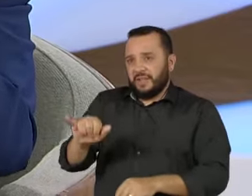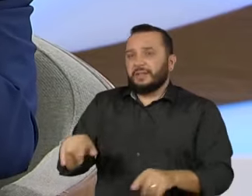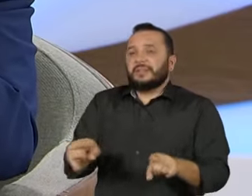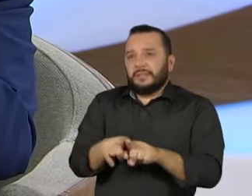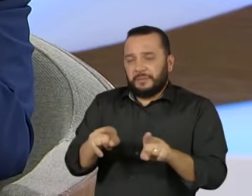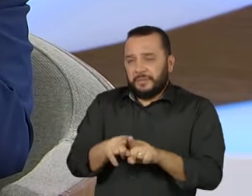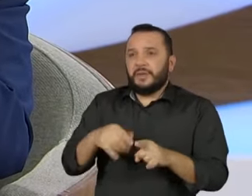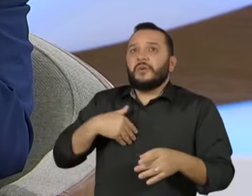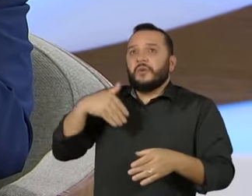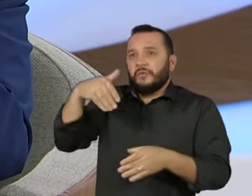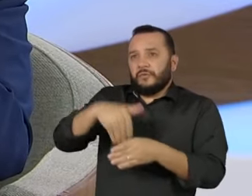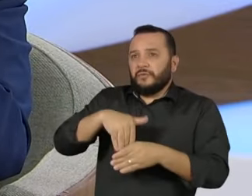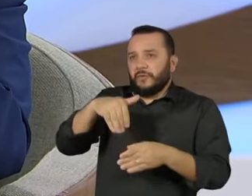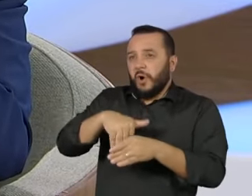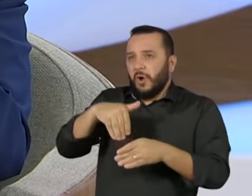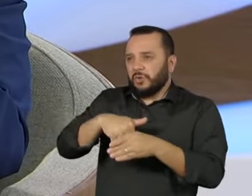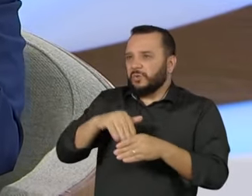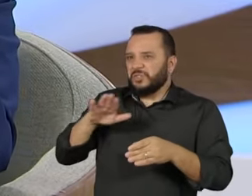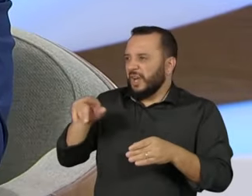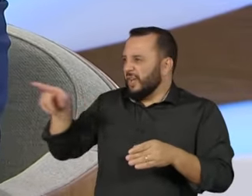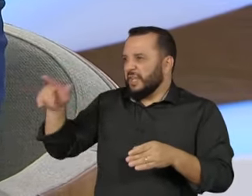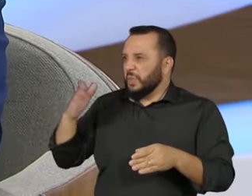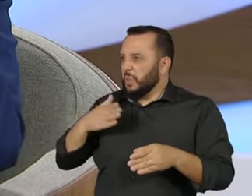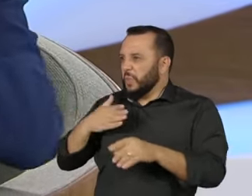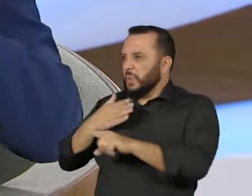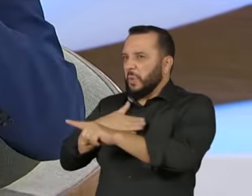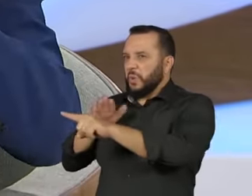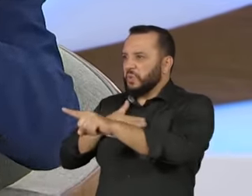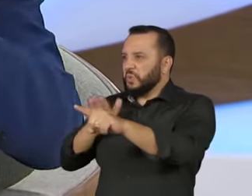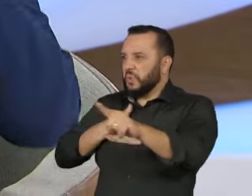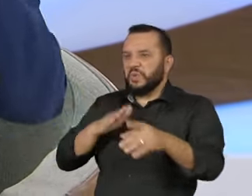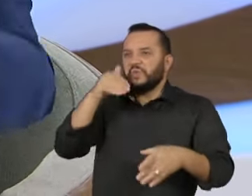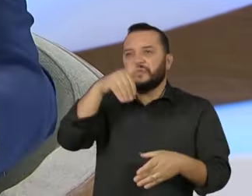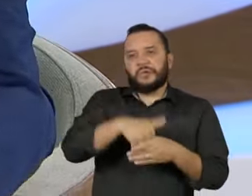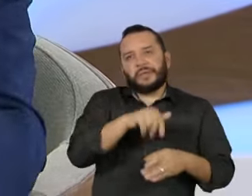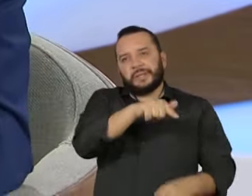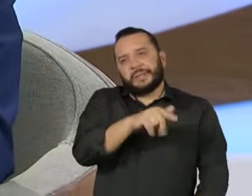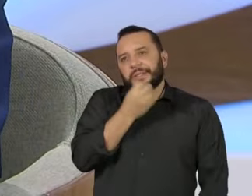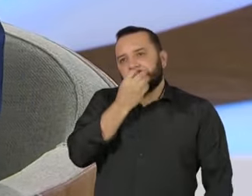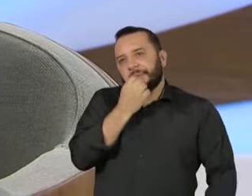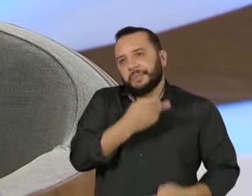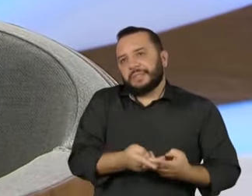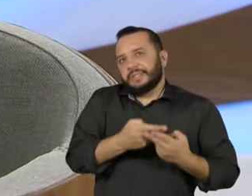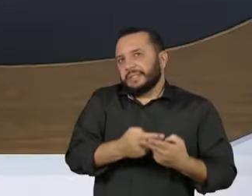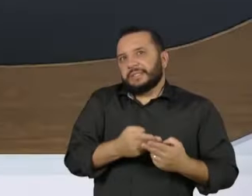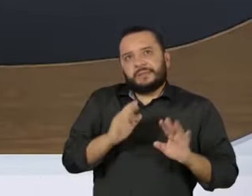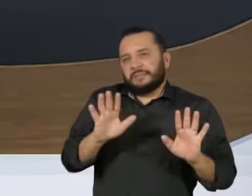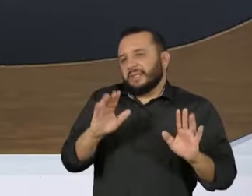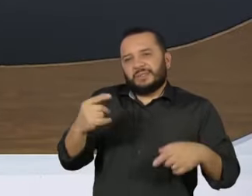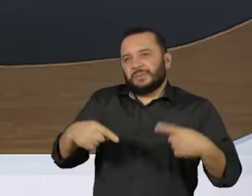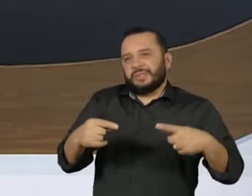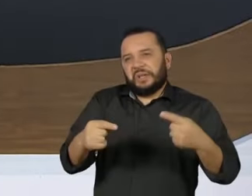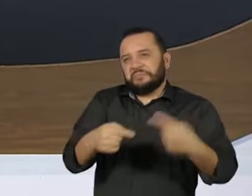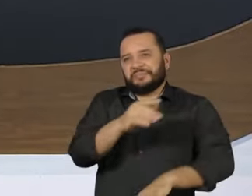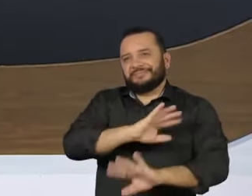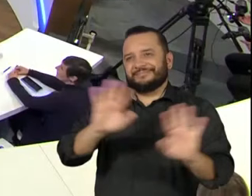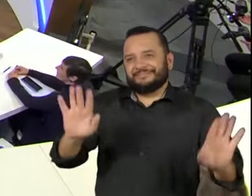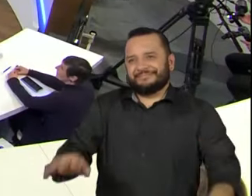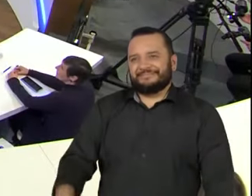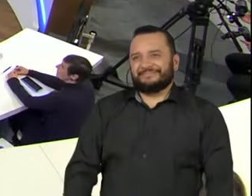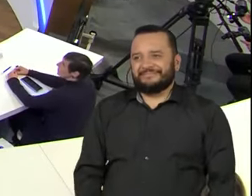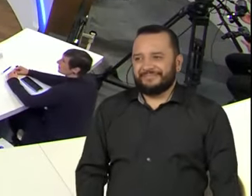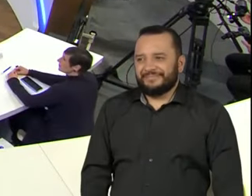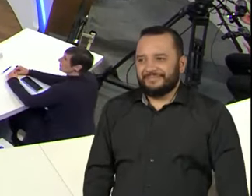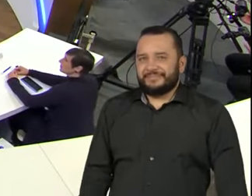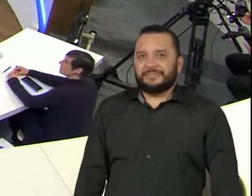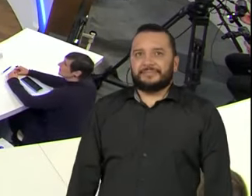voto útil já no primeiro turno. Quer dizer, todas as duas discussões, elas não se estabeleceram com o tempo. Ângela, por favor. Governador,